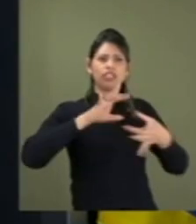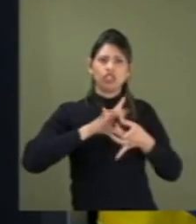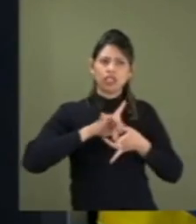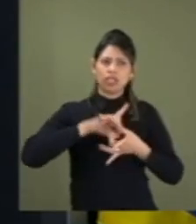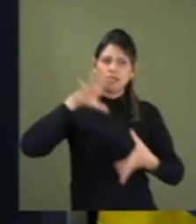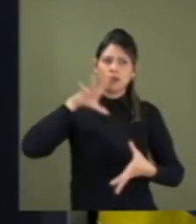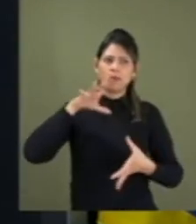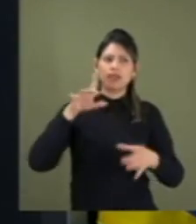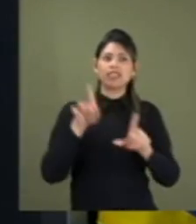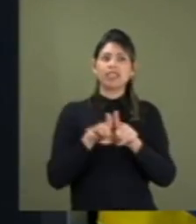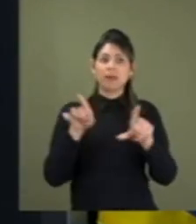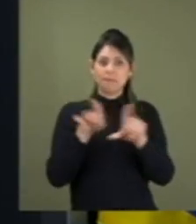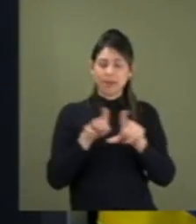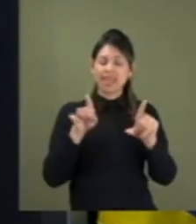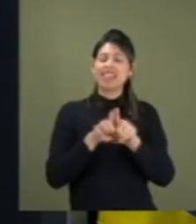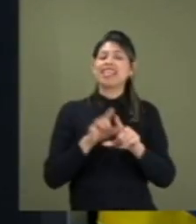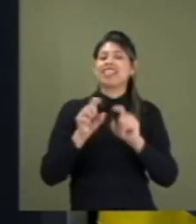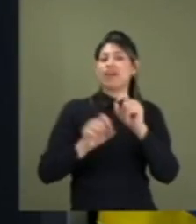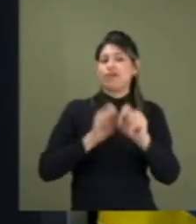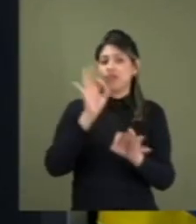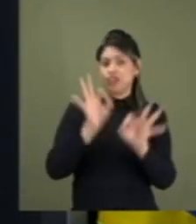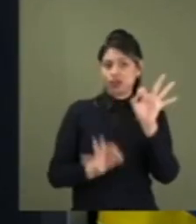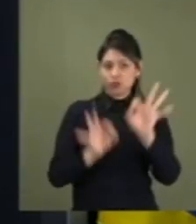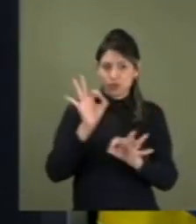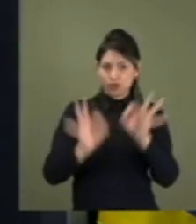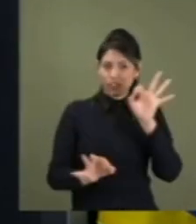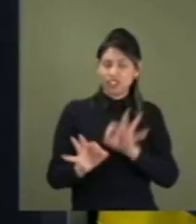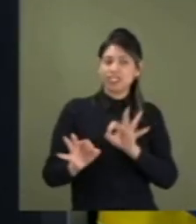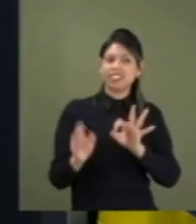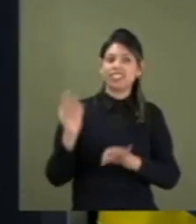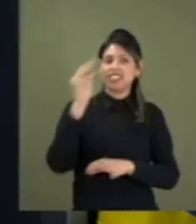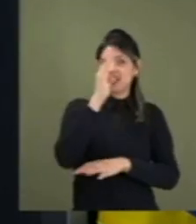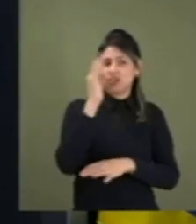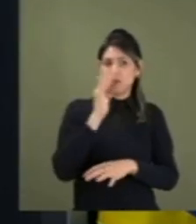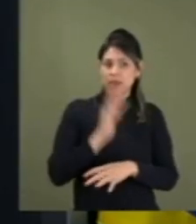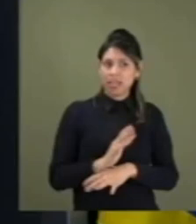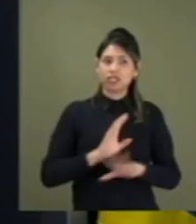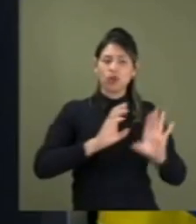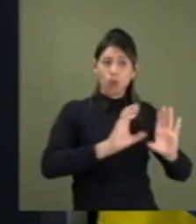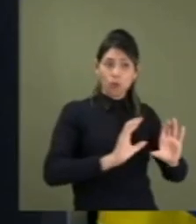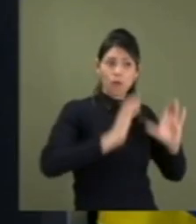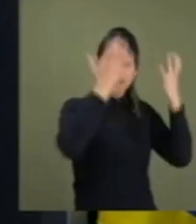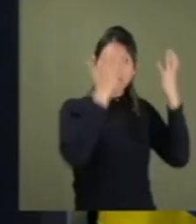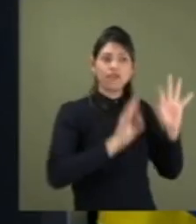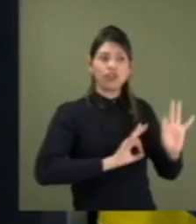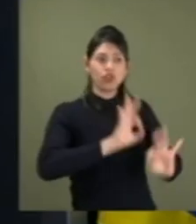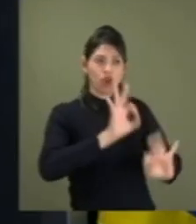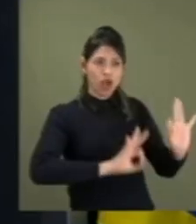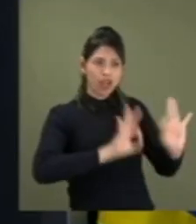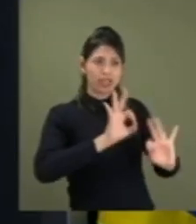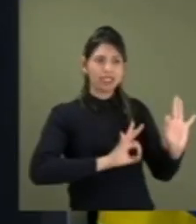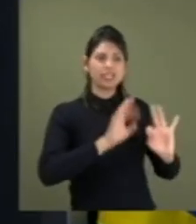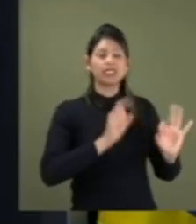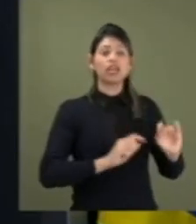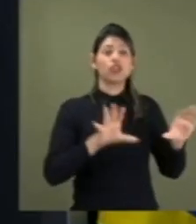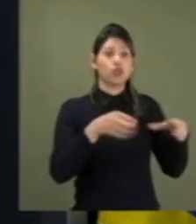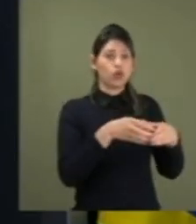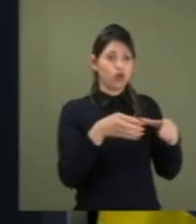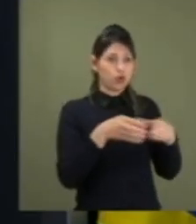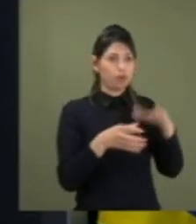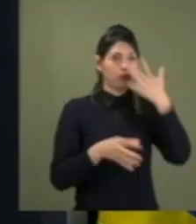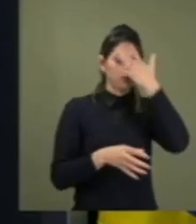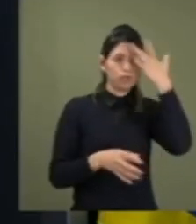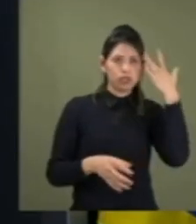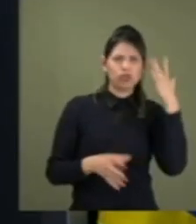justiça no Brasil. Um evento que foi muito bem organizado por aquela turma que lá, anos